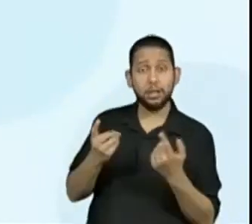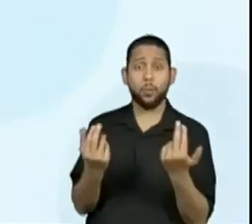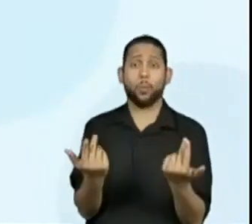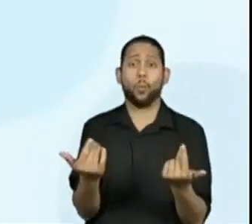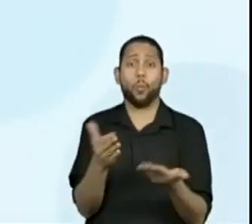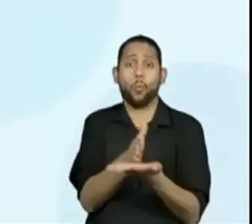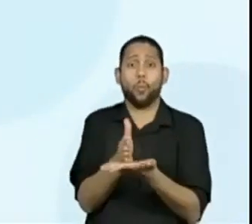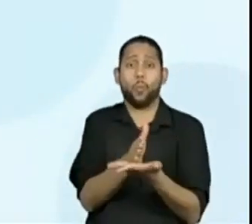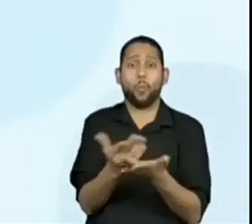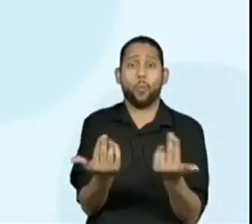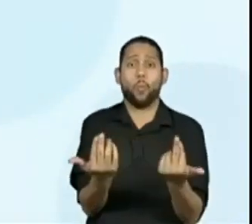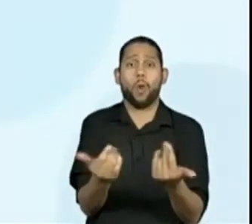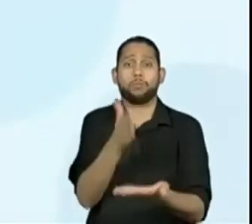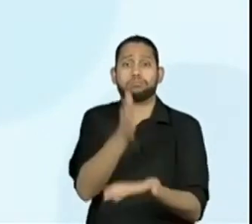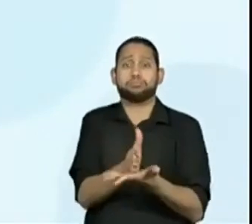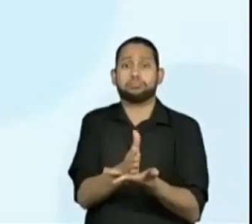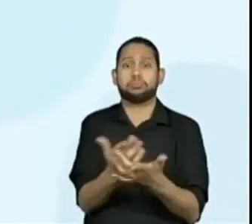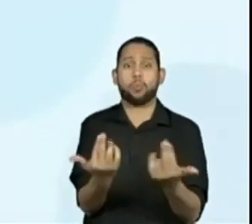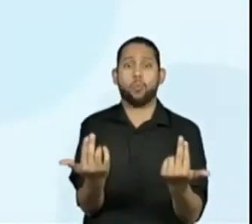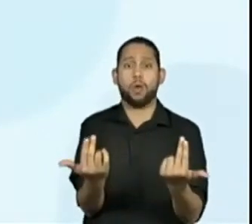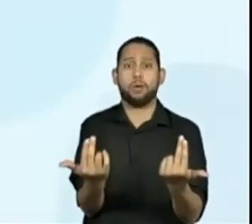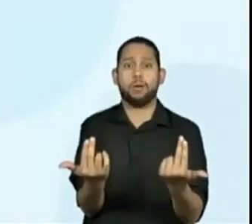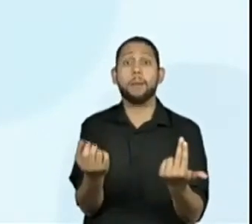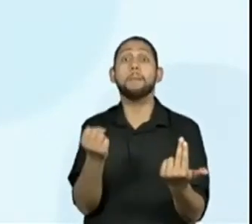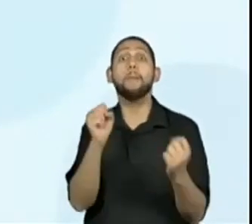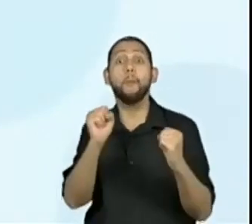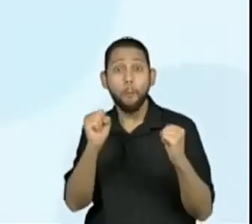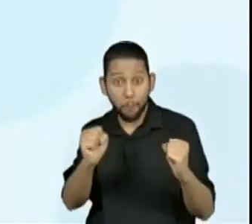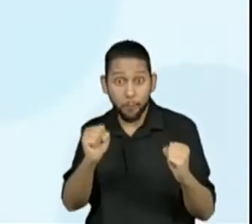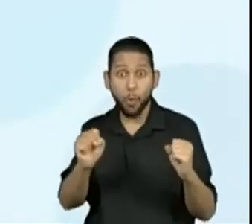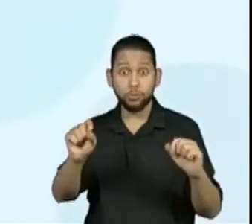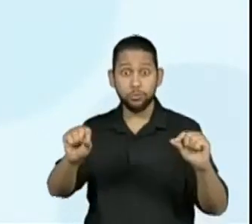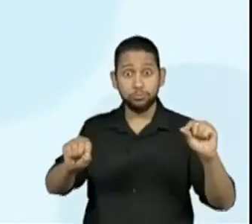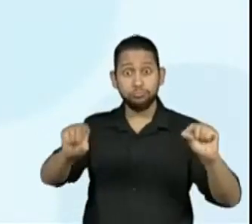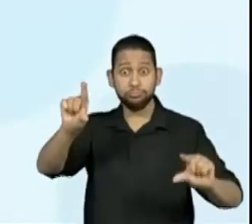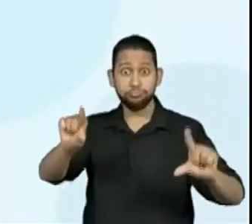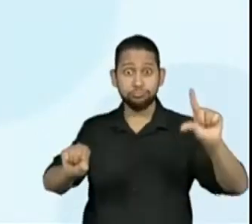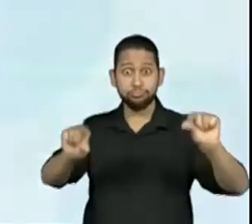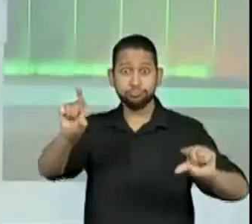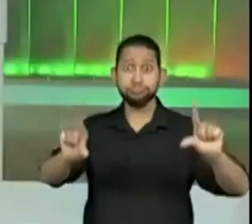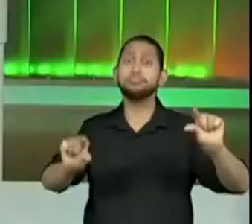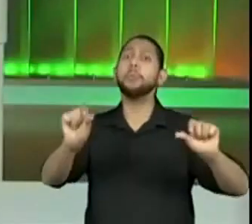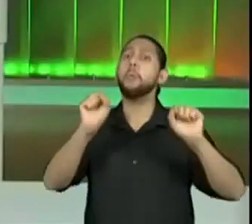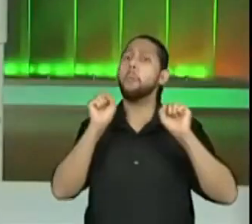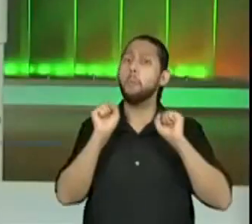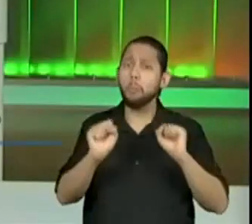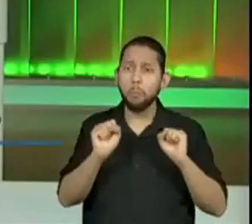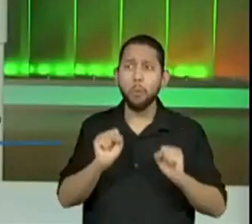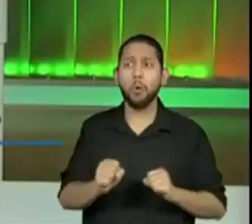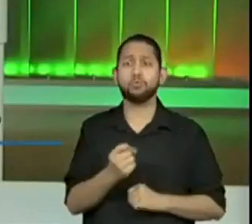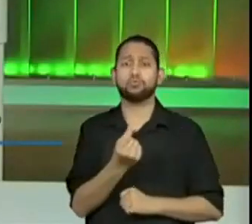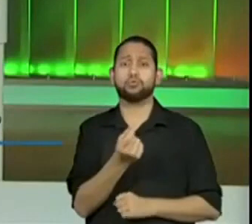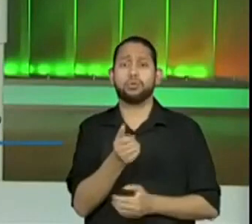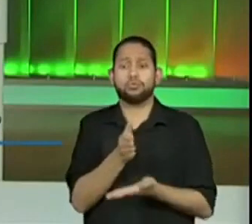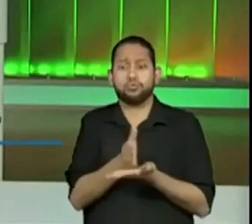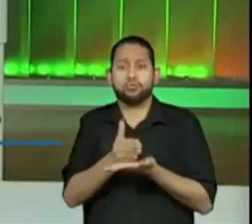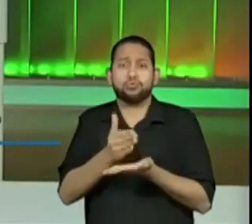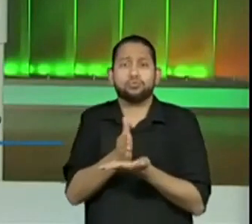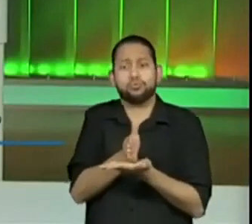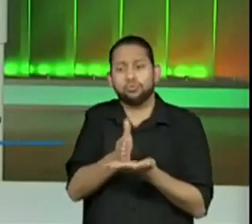diferente. Você entendeu? Formas diferentes de partilhar esse mesmo dinheiro,